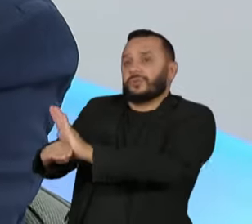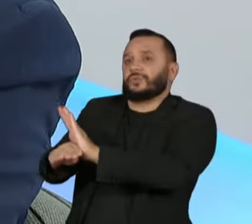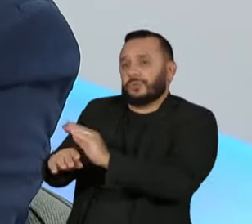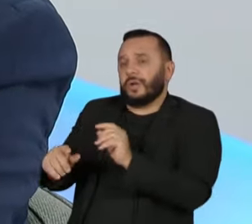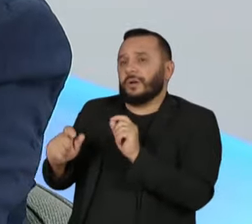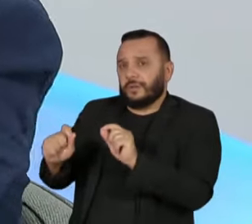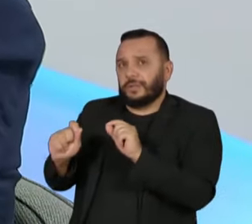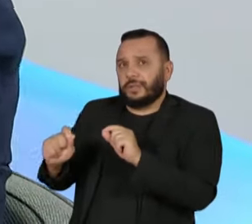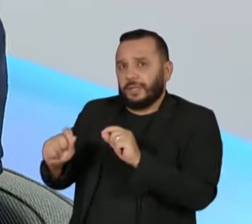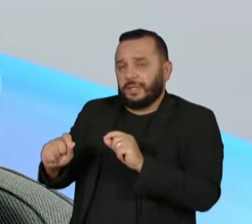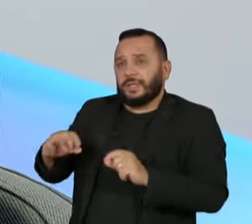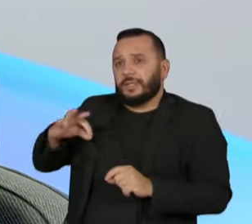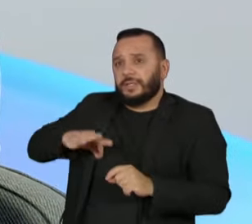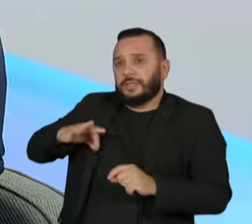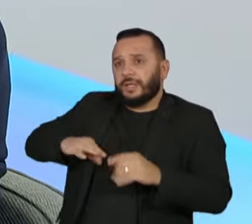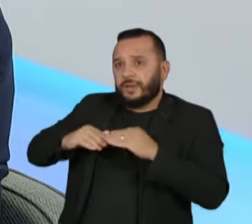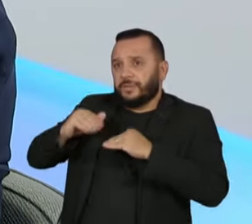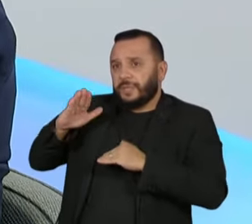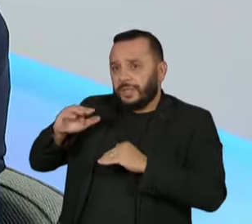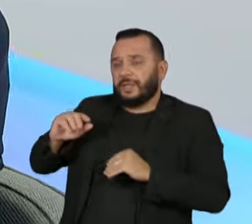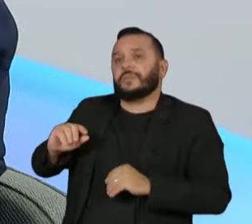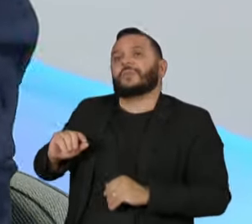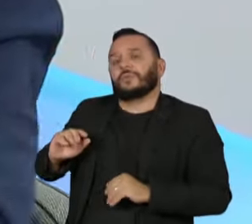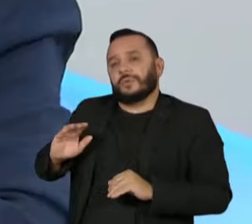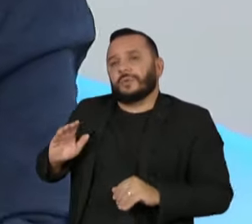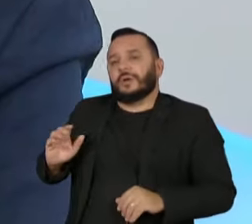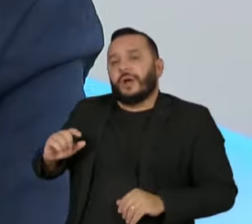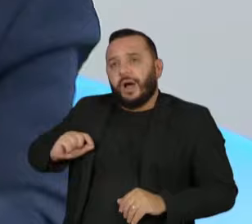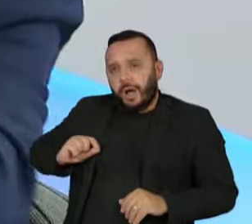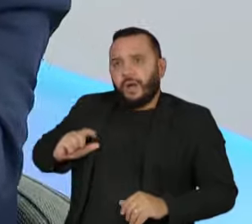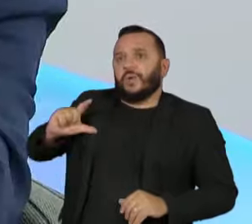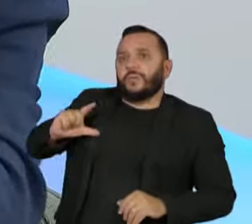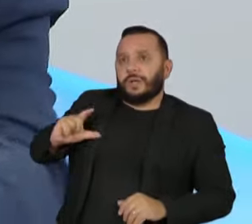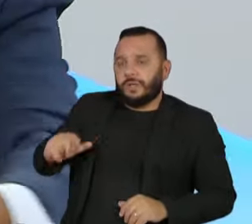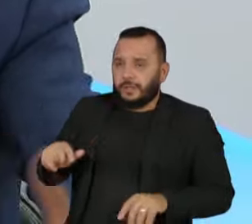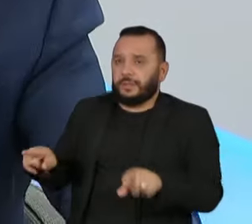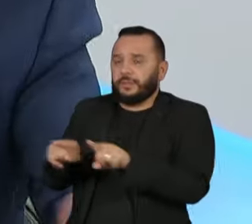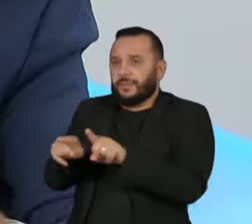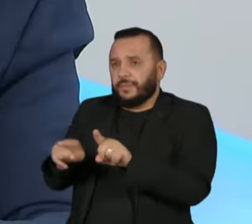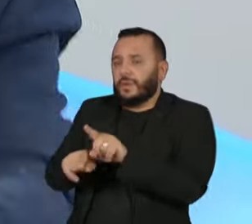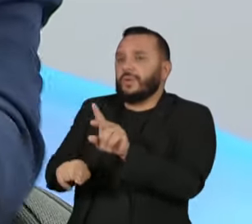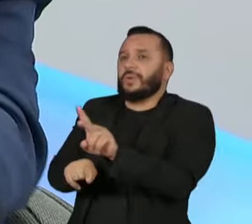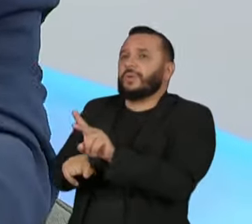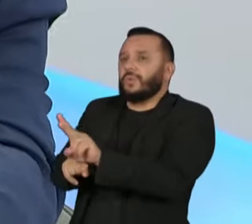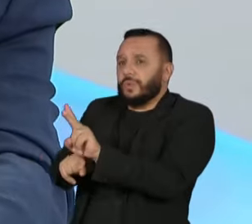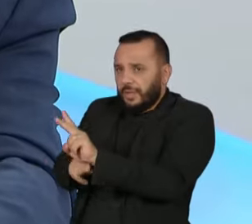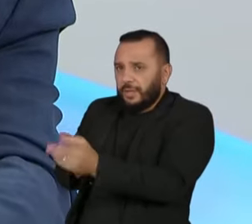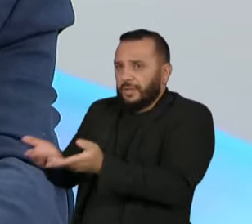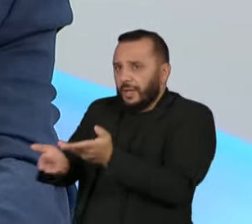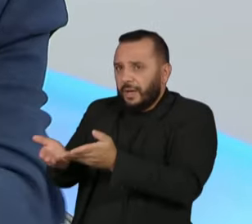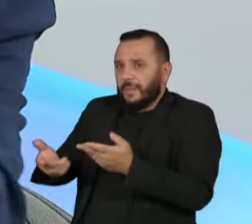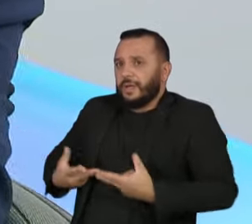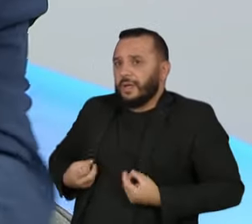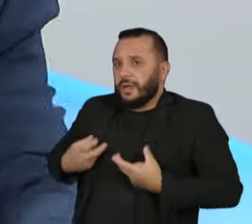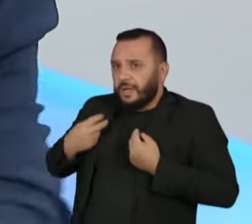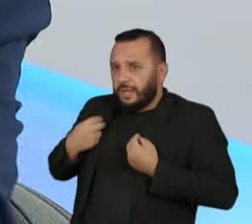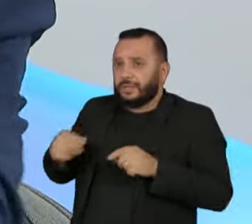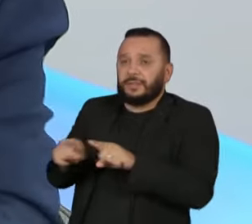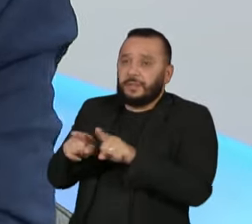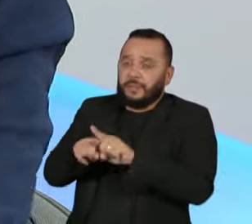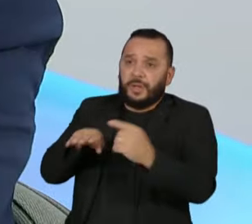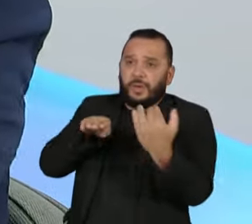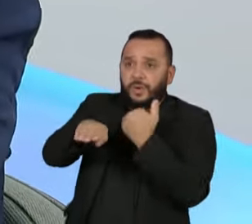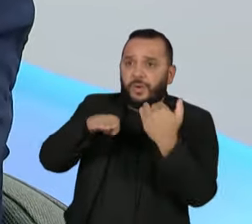aumento adequado para o salário mínimo, para cuidar do câncer, de um conjunto de coisas. A recuperação das rodovias.